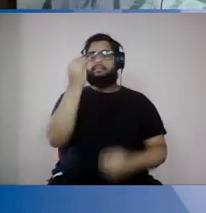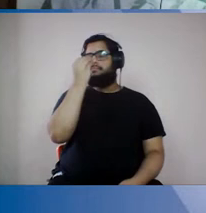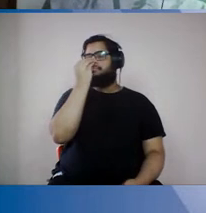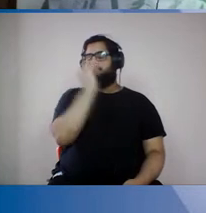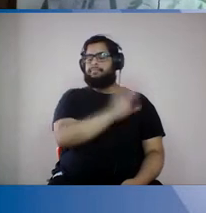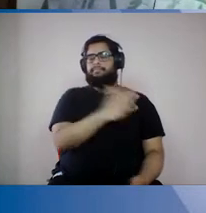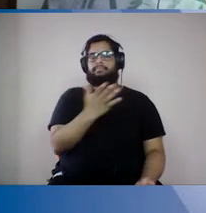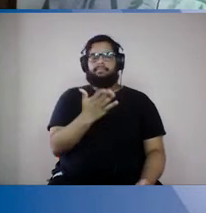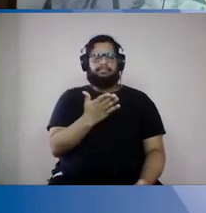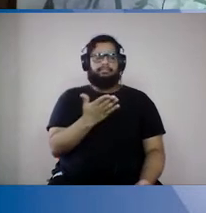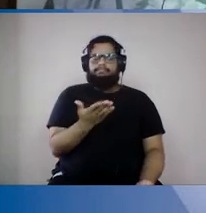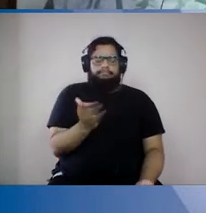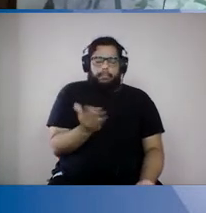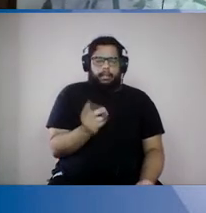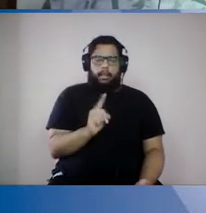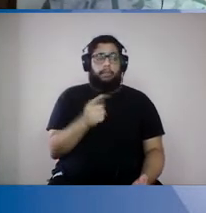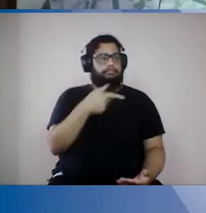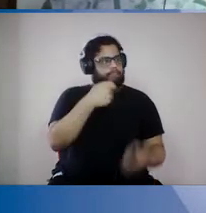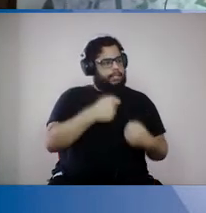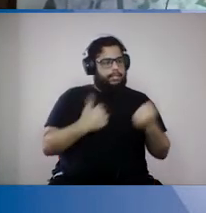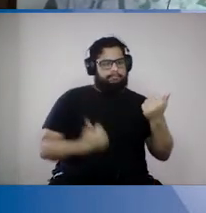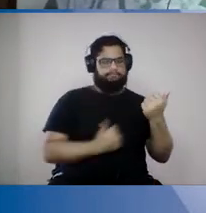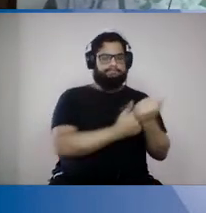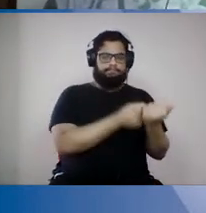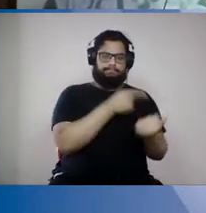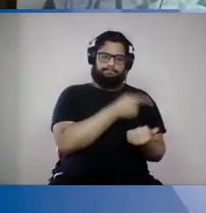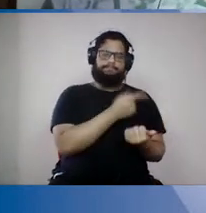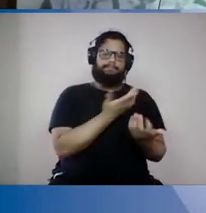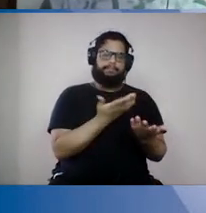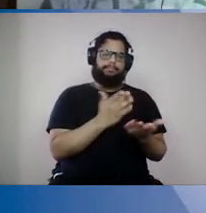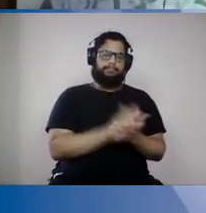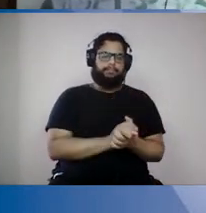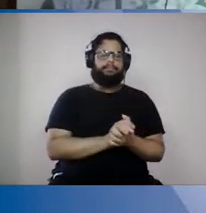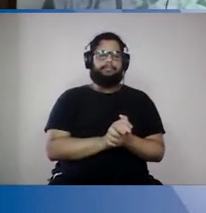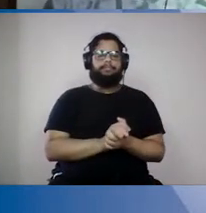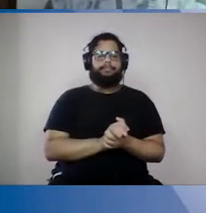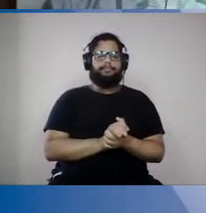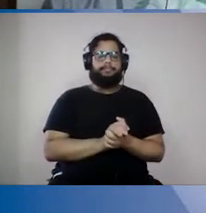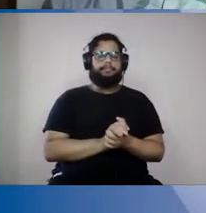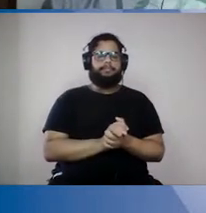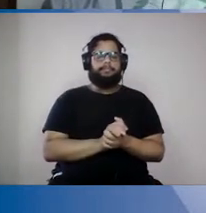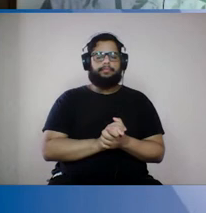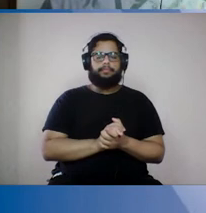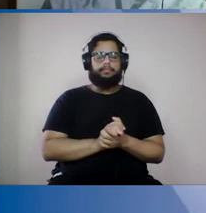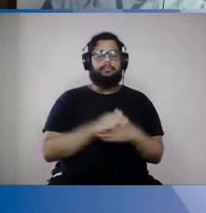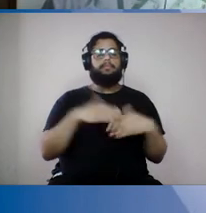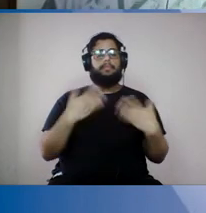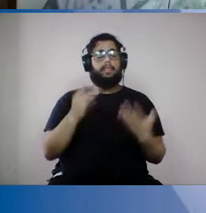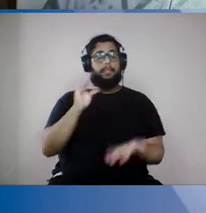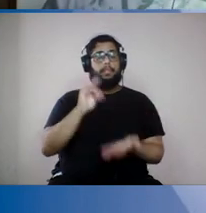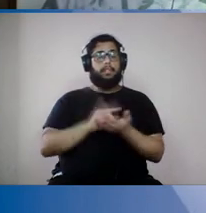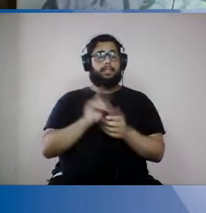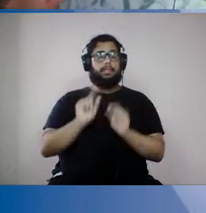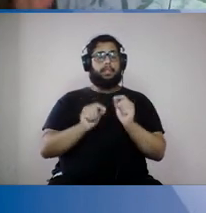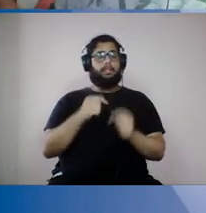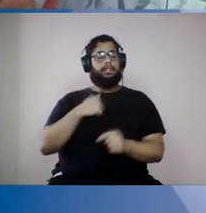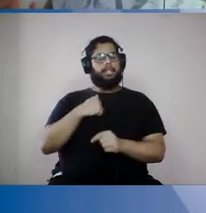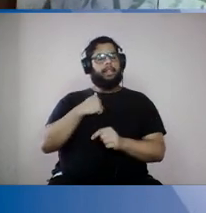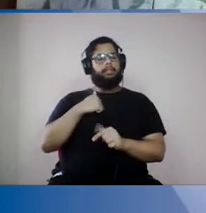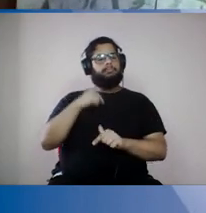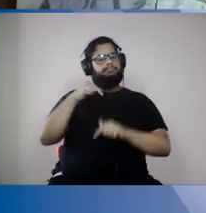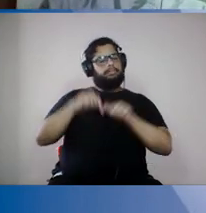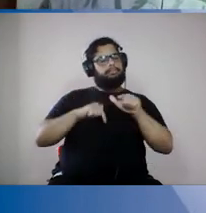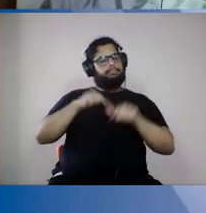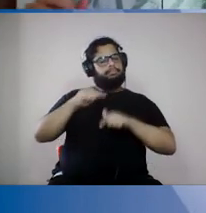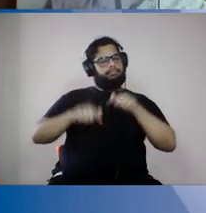aquilo é por conta e risco dela. Isso não é possível fazer. Então, nós temos que ter suporte para essas coisas. Então, na verdade, eu estou trabalhando em paz no